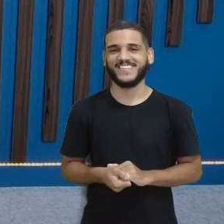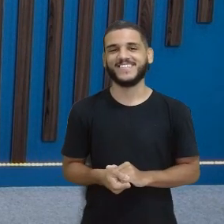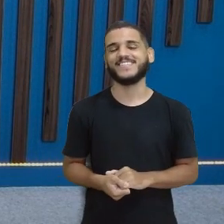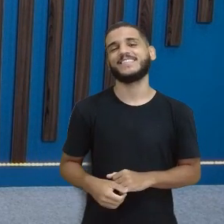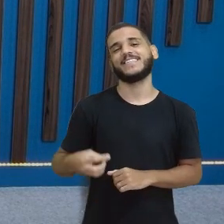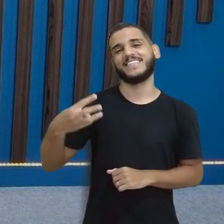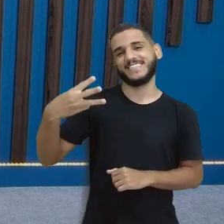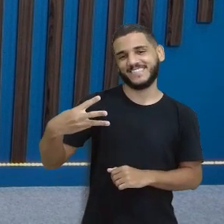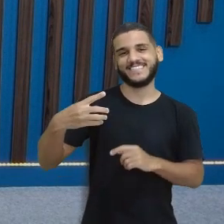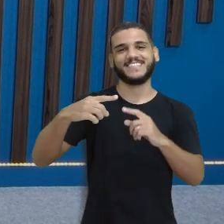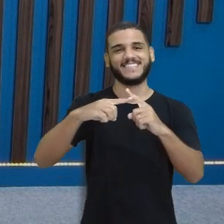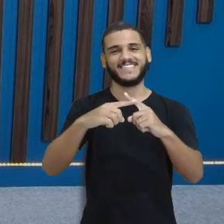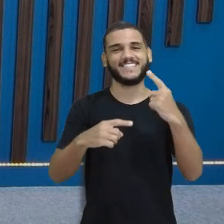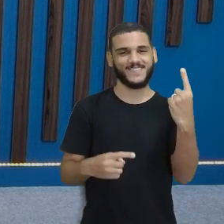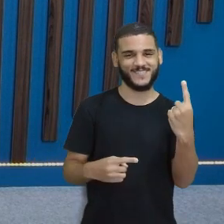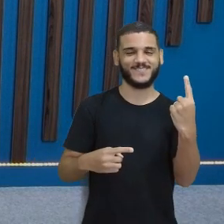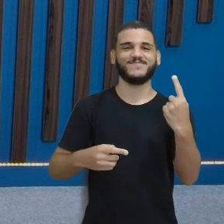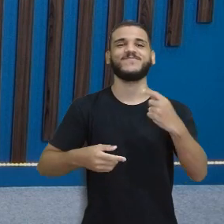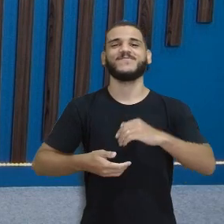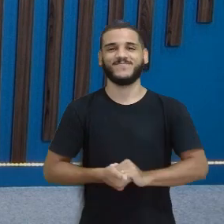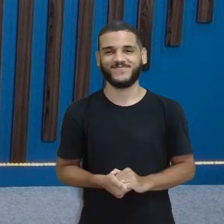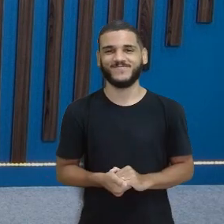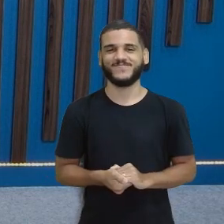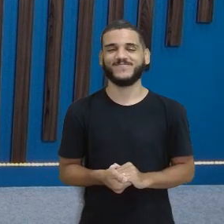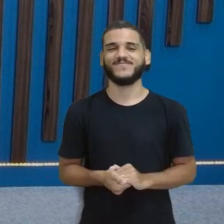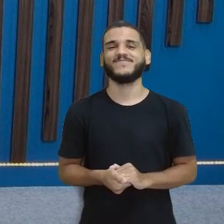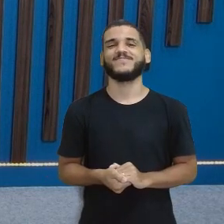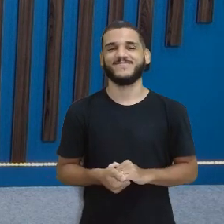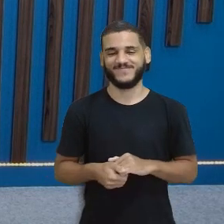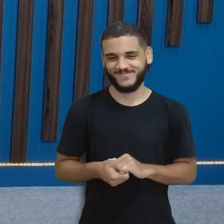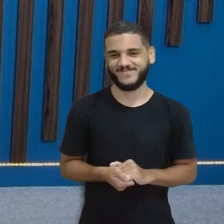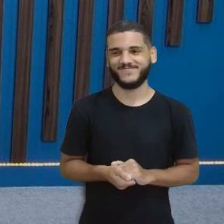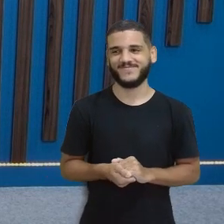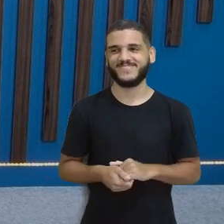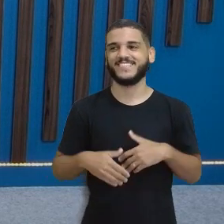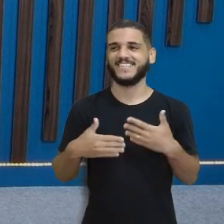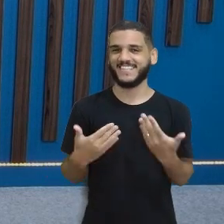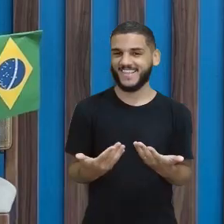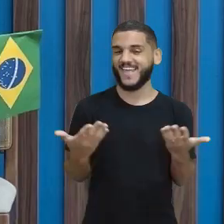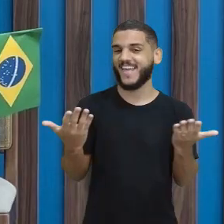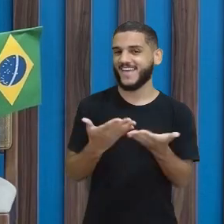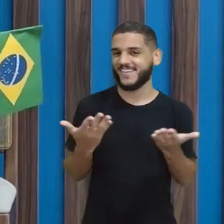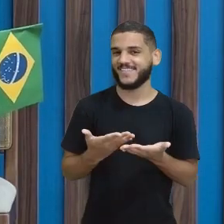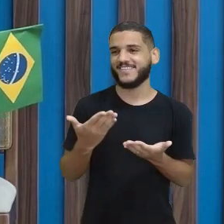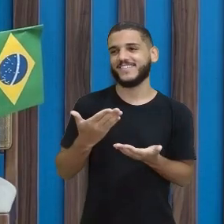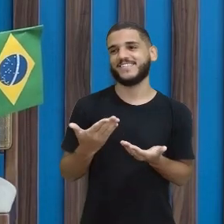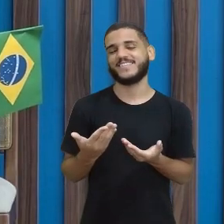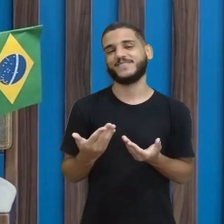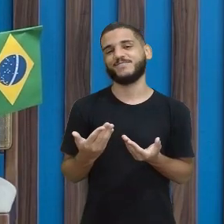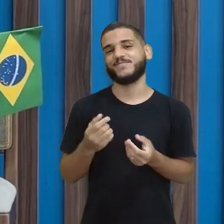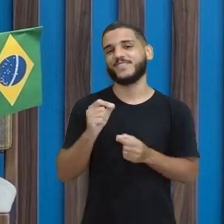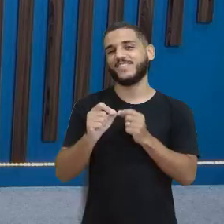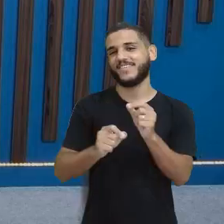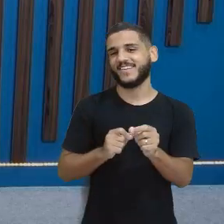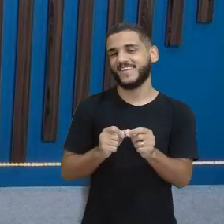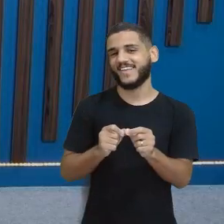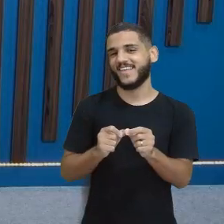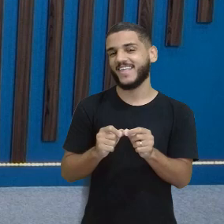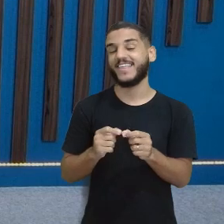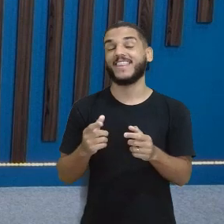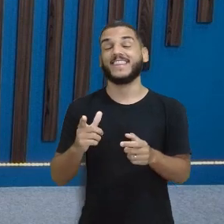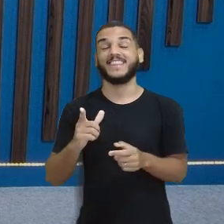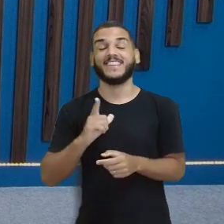palpite de hoje? Três A um Mas agora A gente já vai